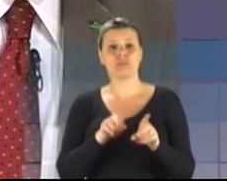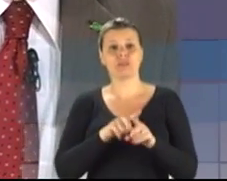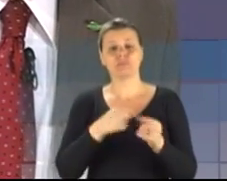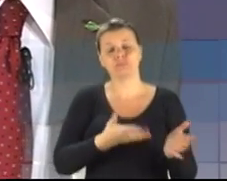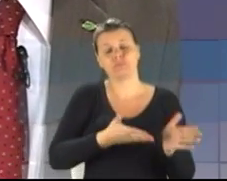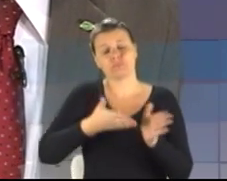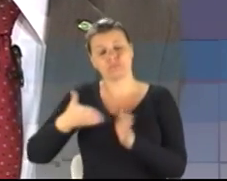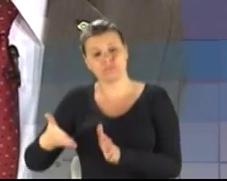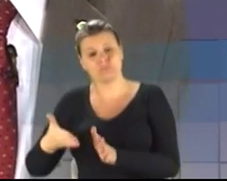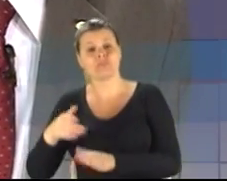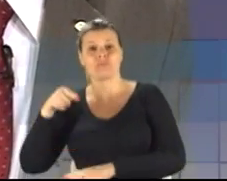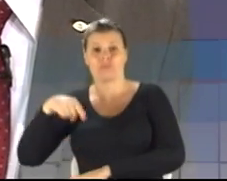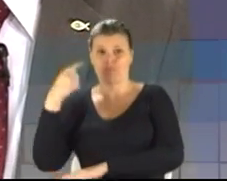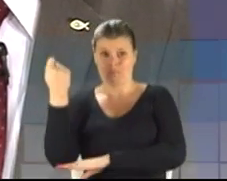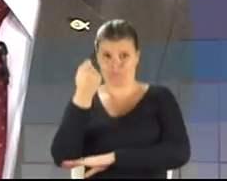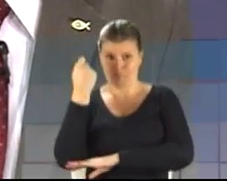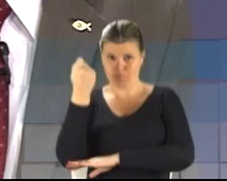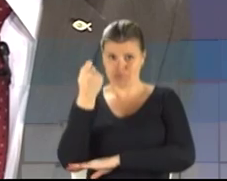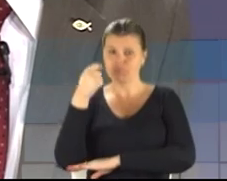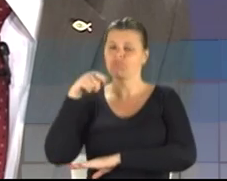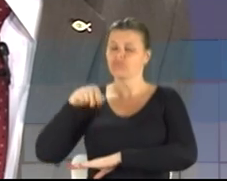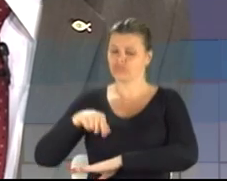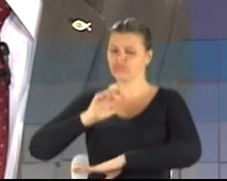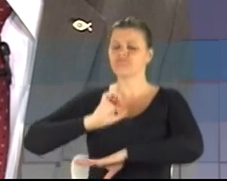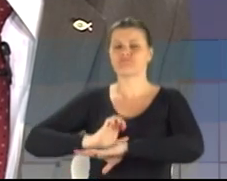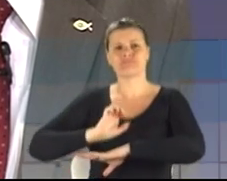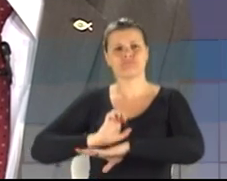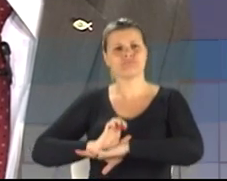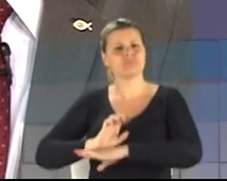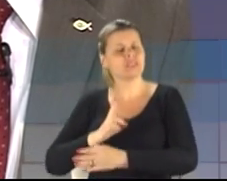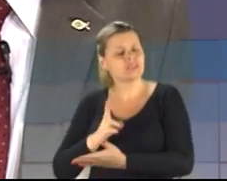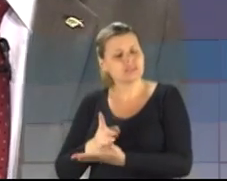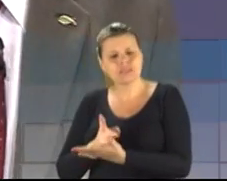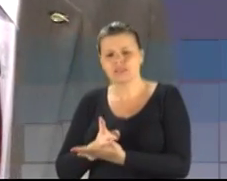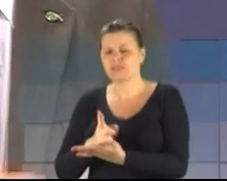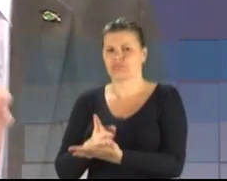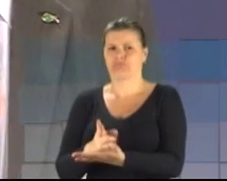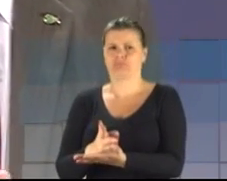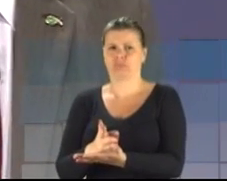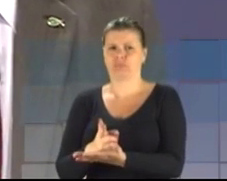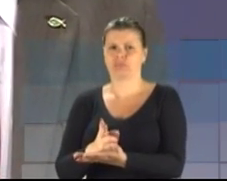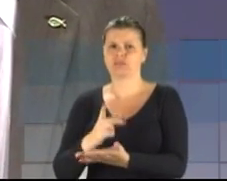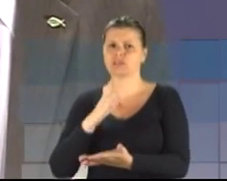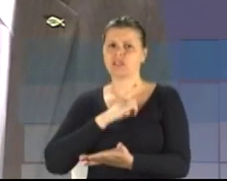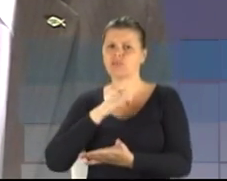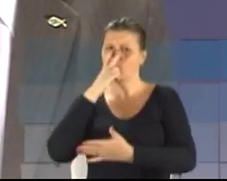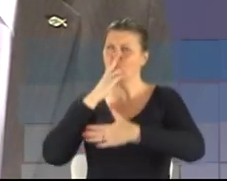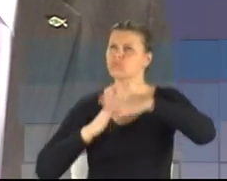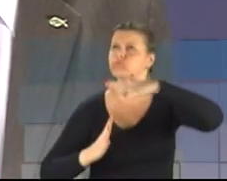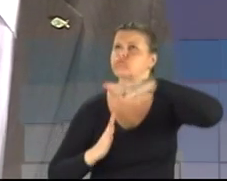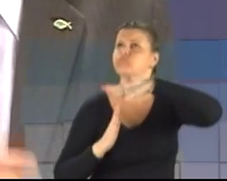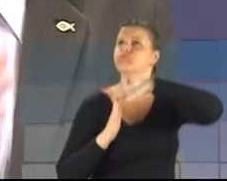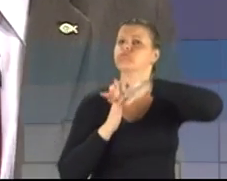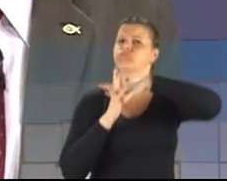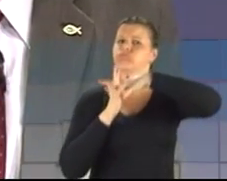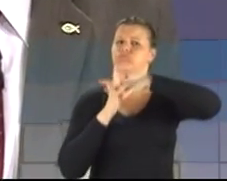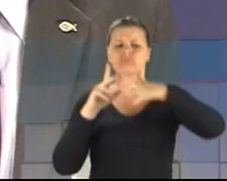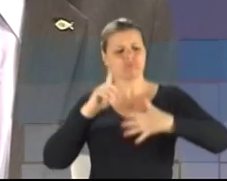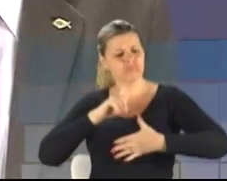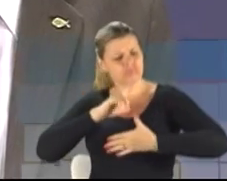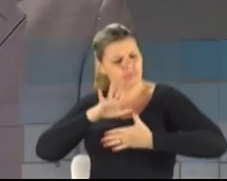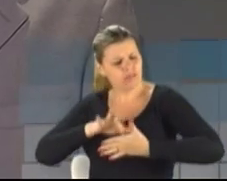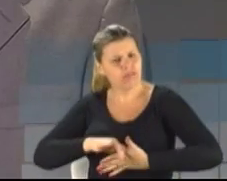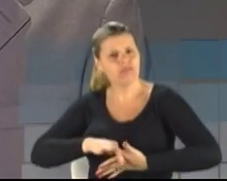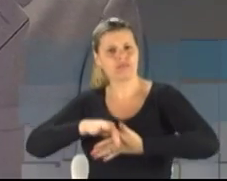o Rio Grande do Sul é um Estado que sempre foi um Estado de ponta, um Estado com liderança.